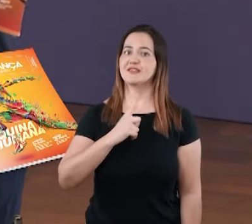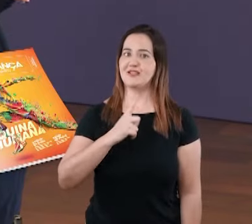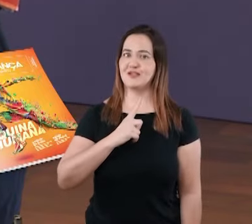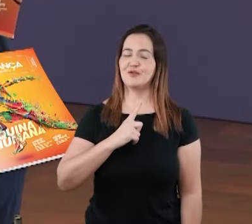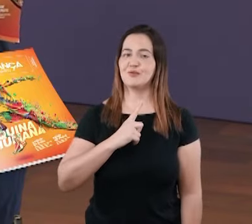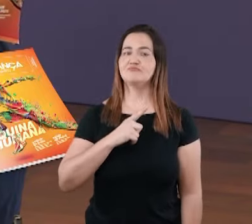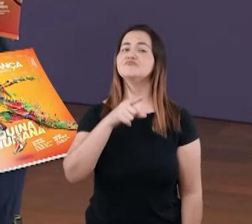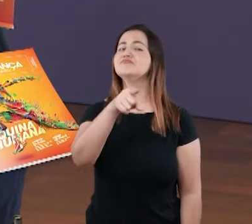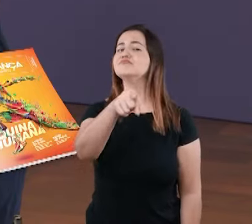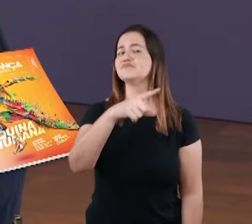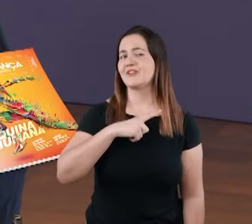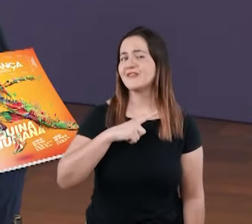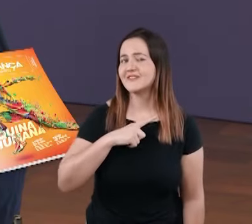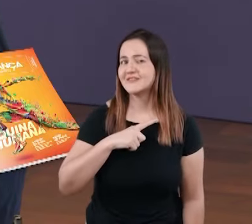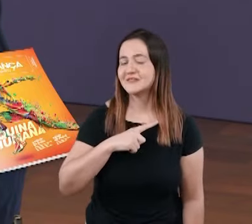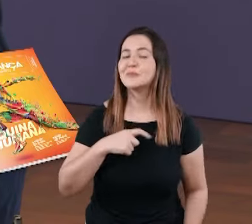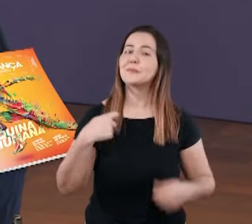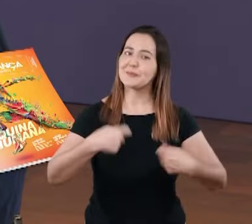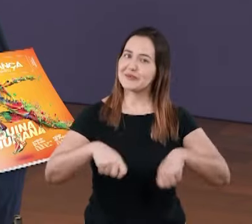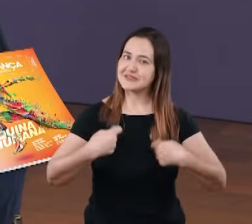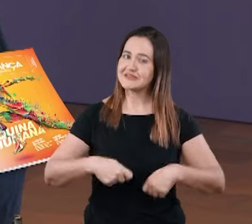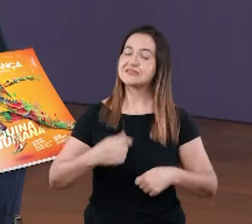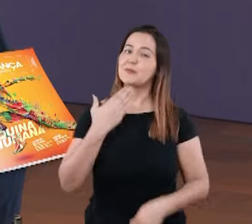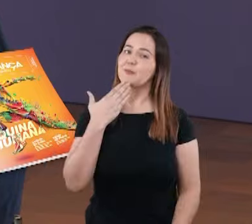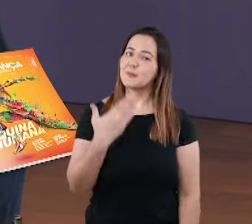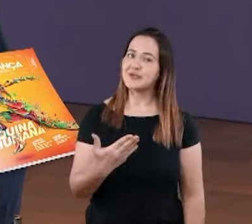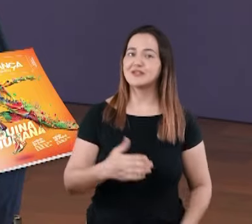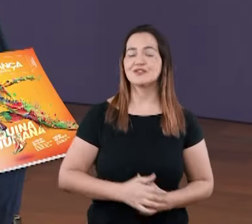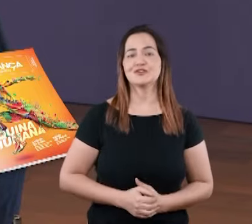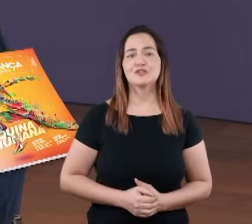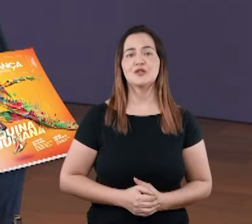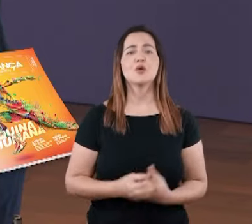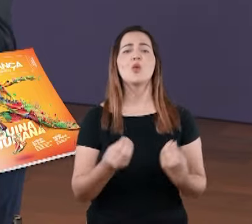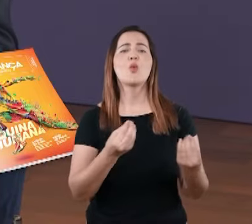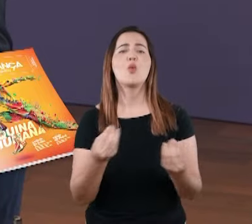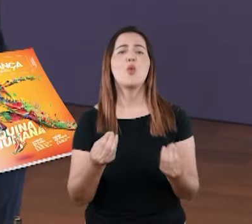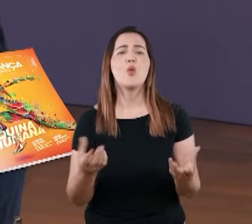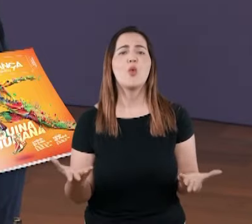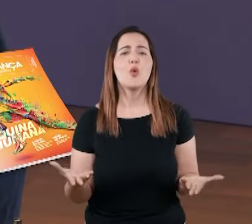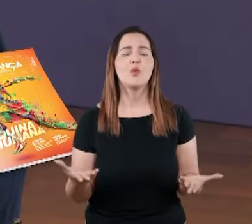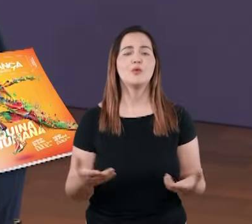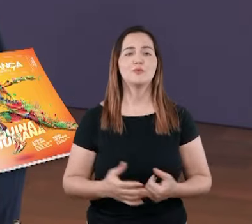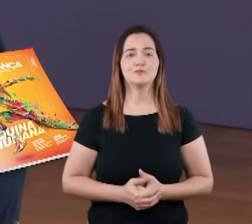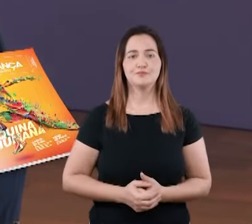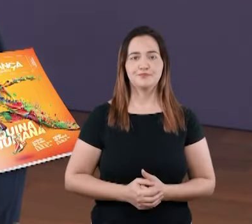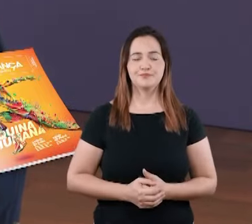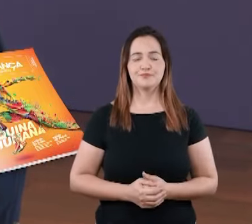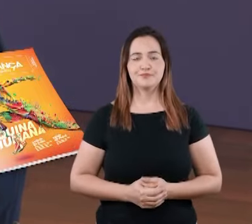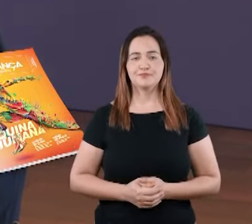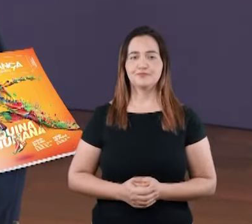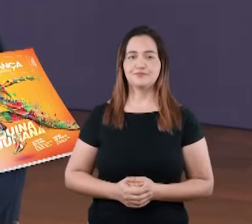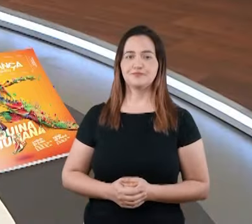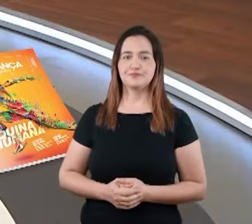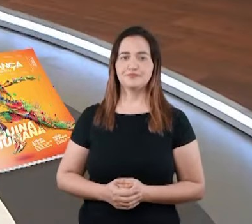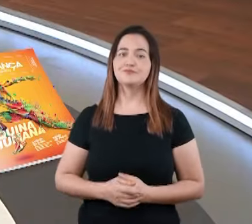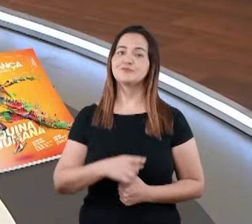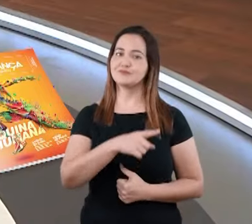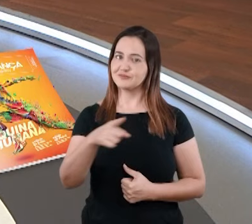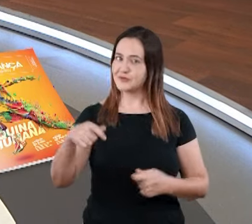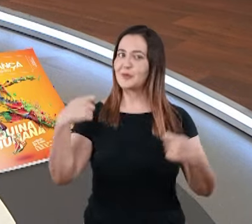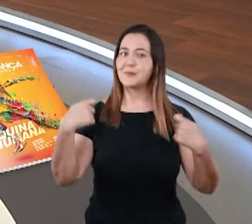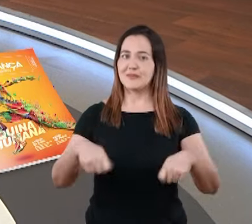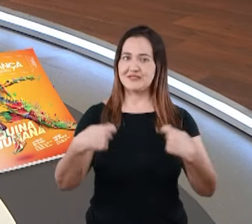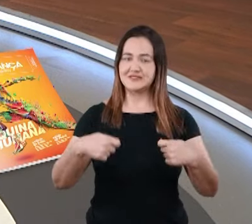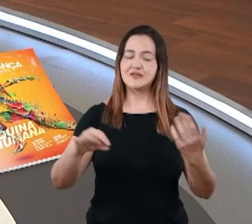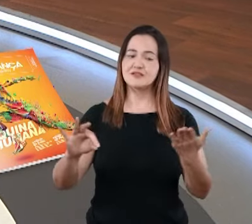minha. Já tenho garantida. Agora, você pode ter a sua também. E para ter a revista não é difícil. Você